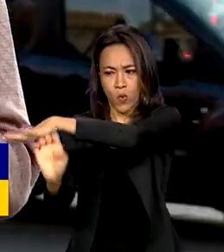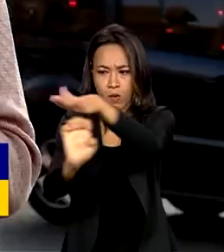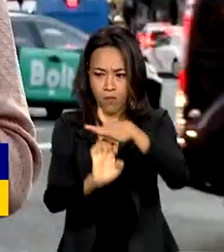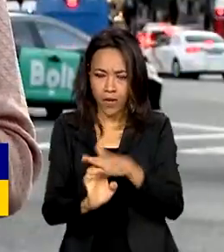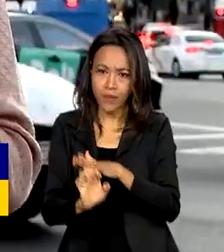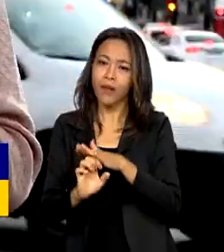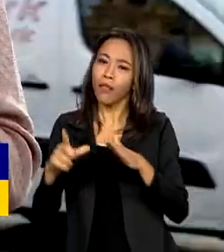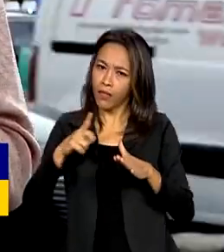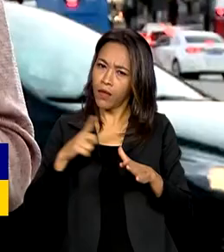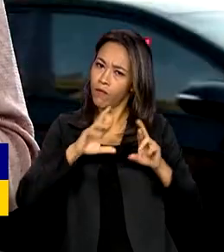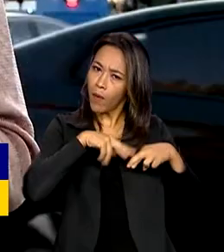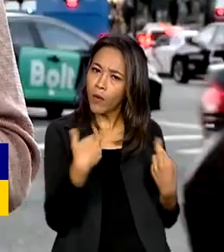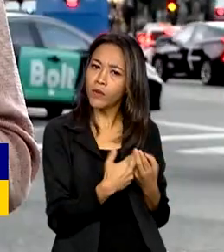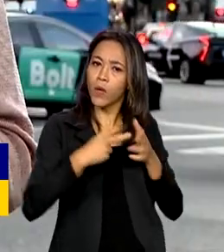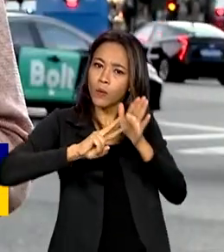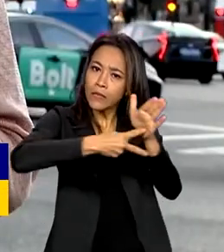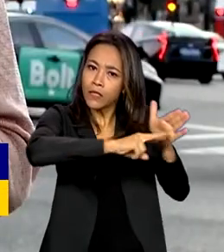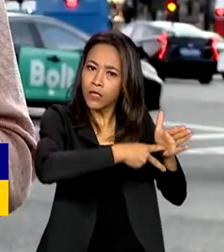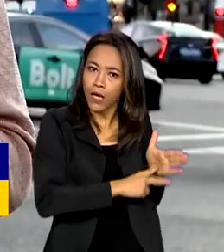sindicais, no hotel onde está hospedado. reunião com os Estados Unidos,